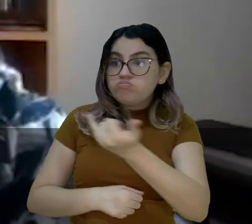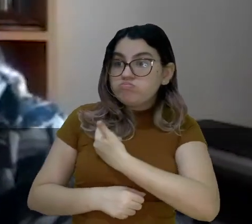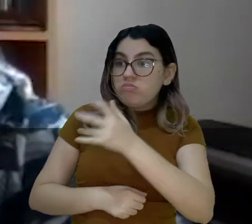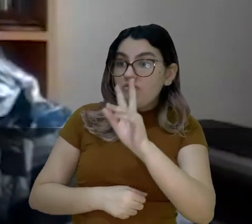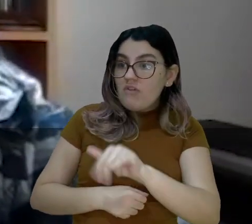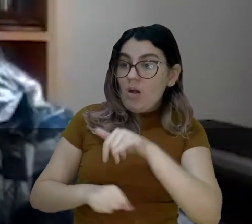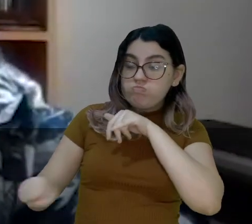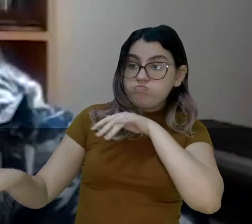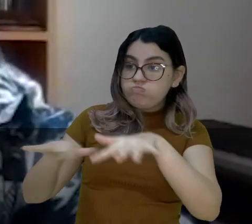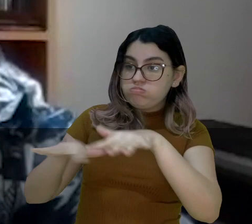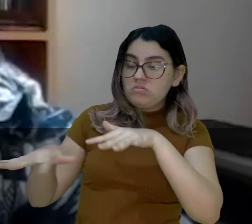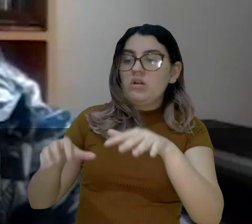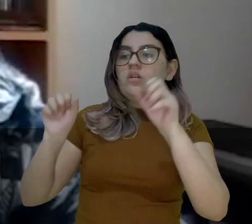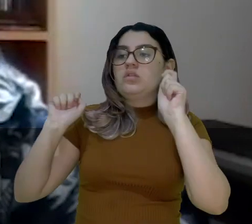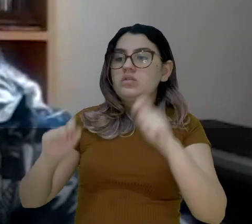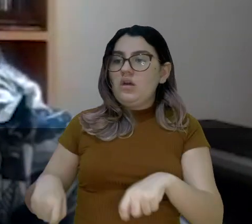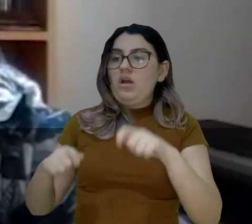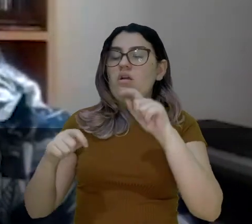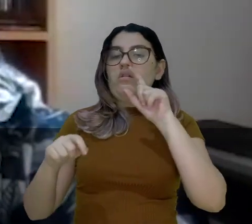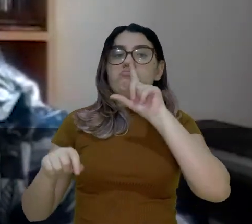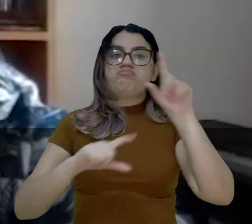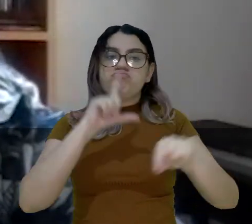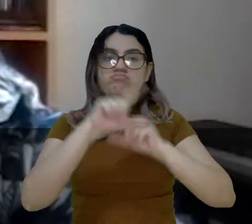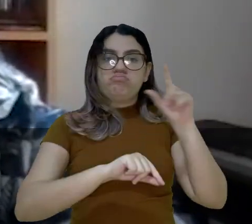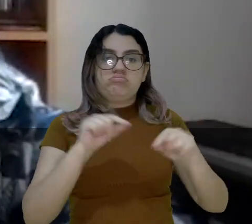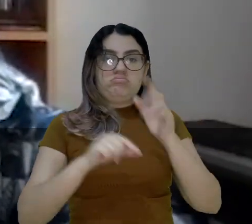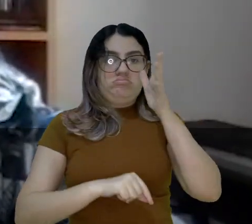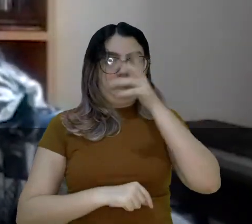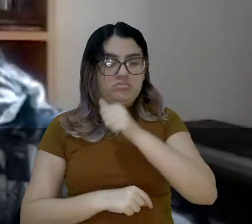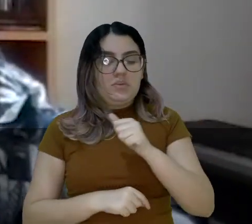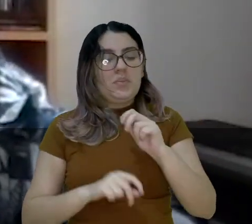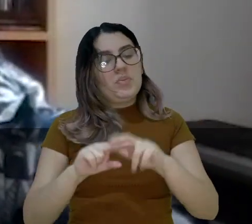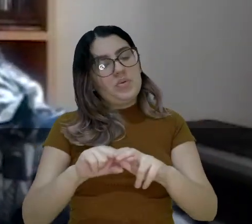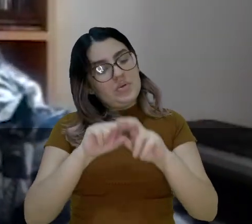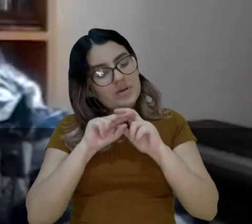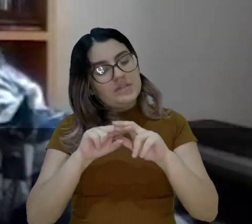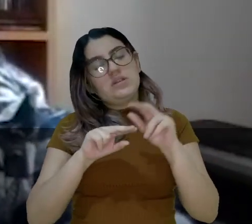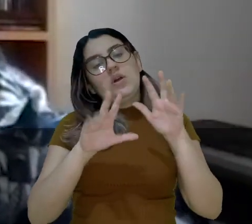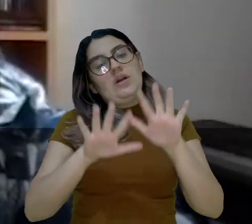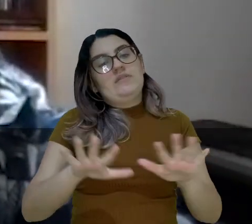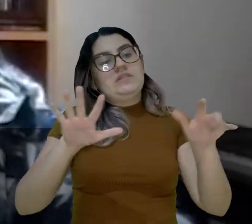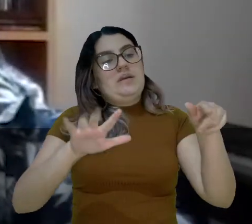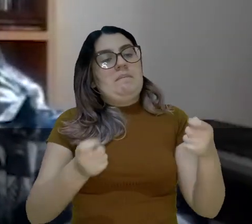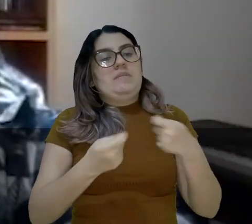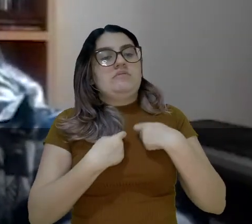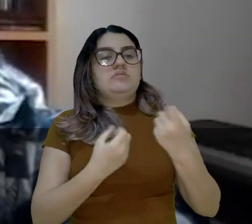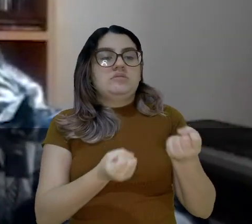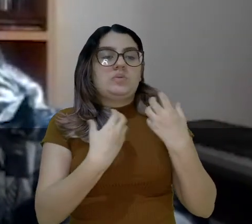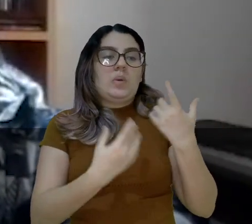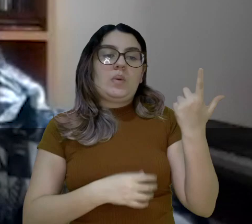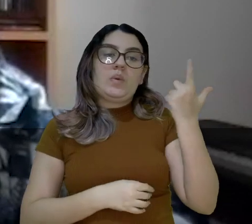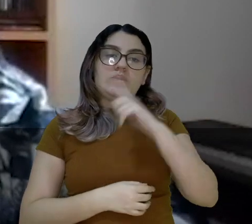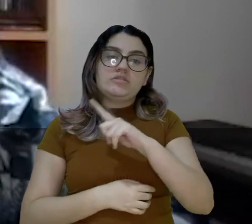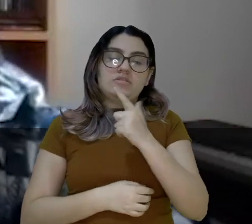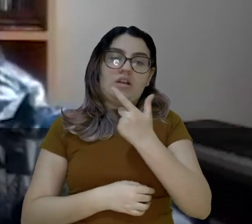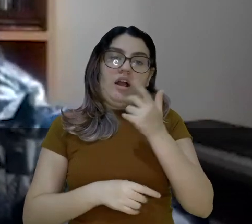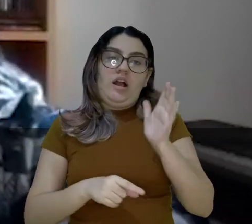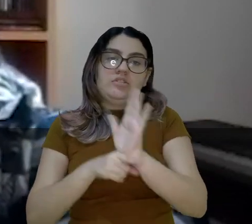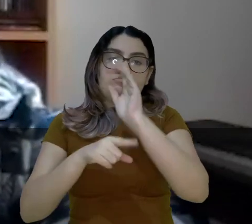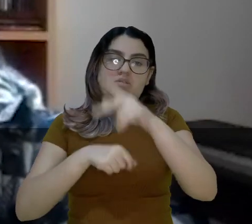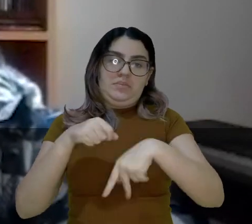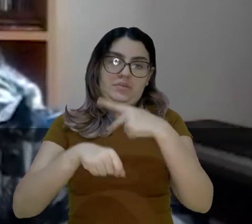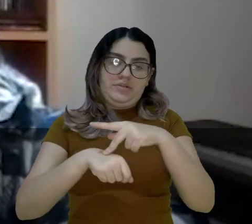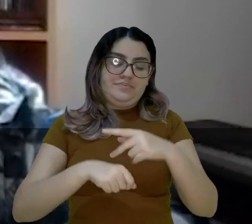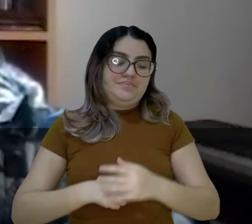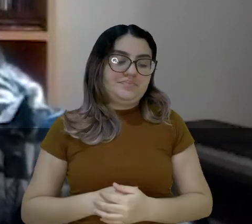vivendo. Então, nesse sentido, a UFC me deu essa ferramenta para eu poder fazer algo muito